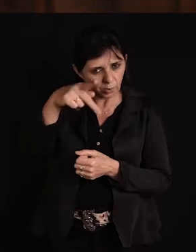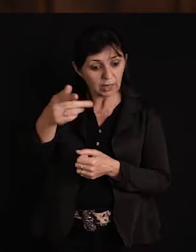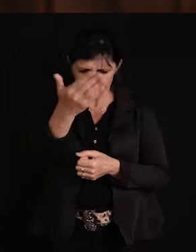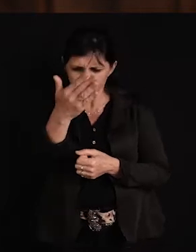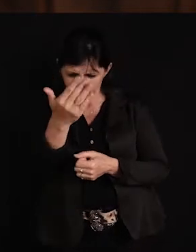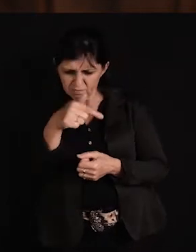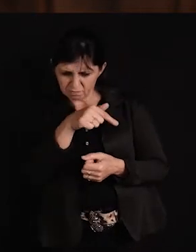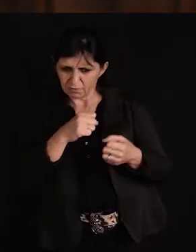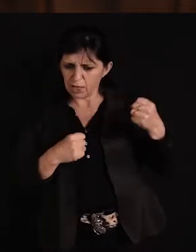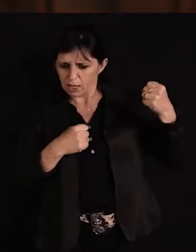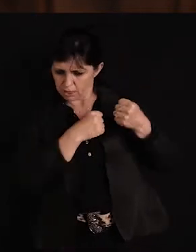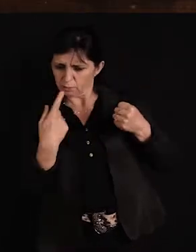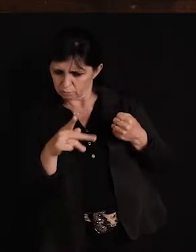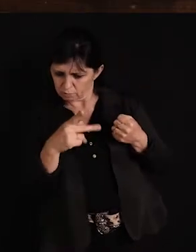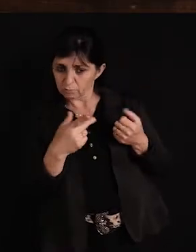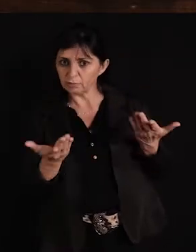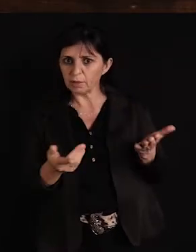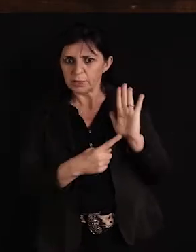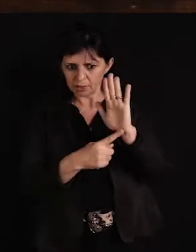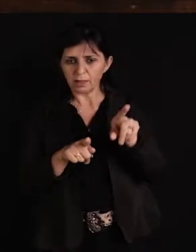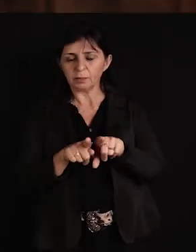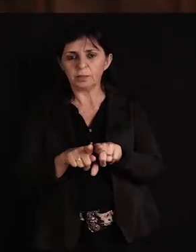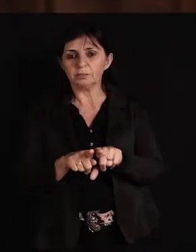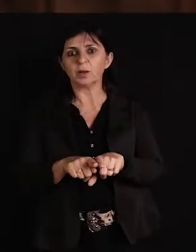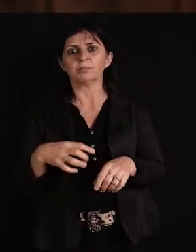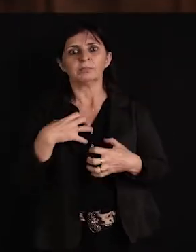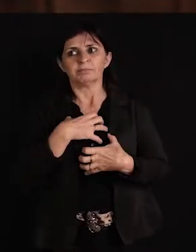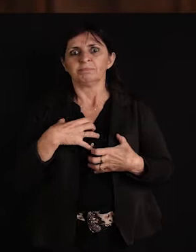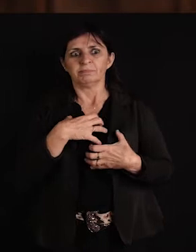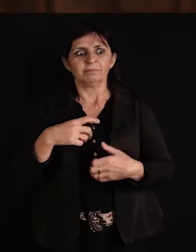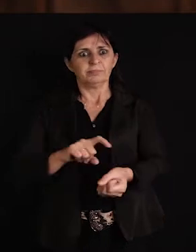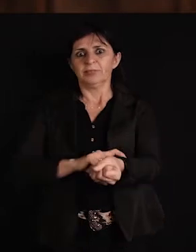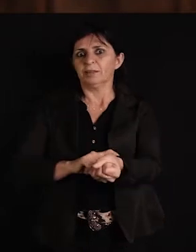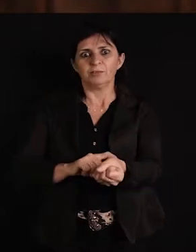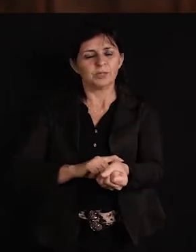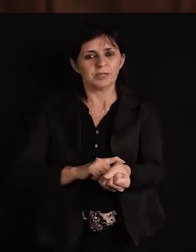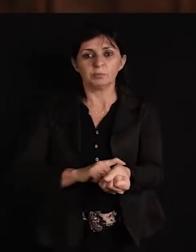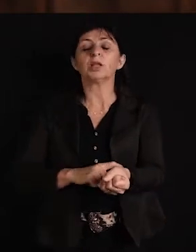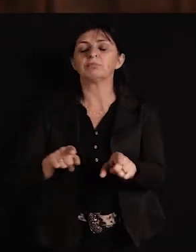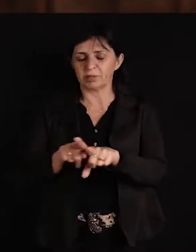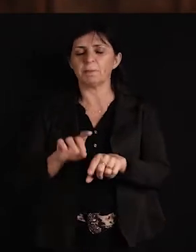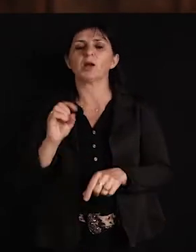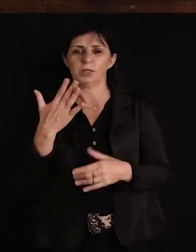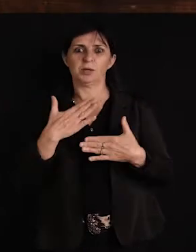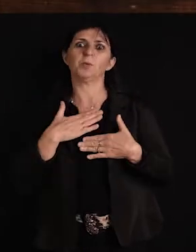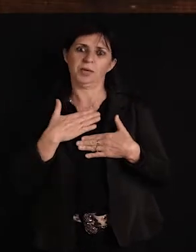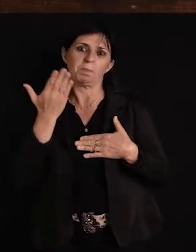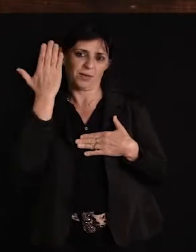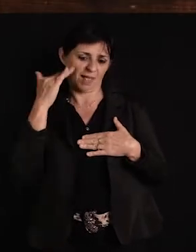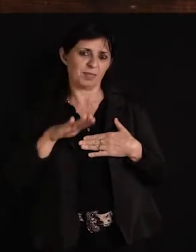alegria, esse misto de emoções, todos eu já passei. Então é maravilhoso. Hoje é gratificante tu ver